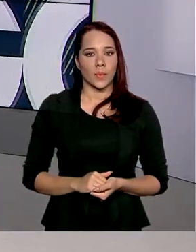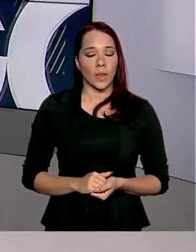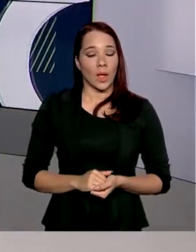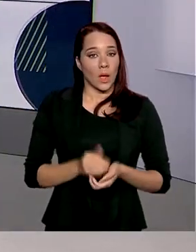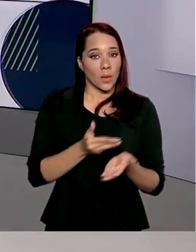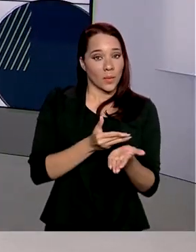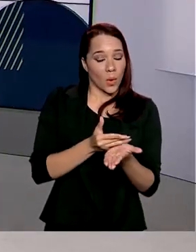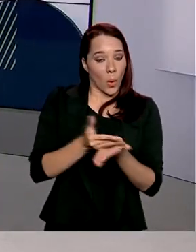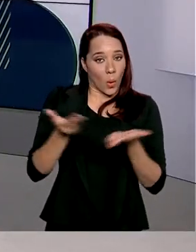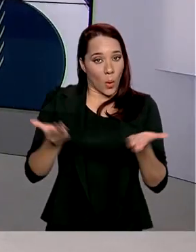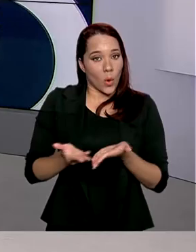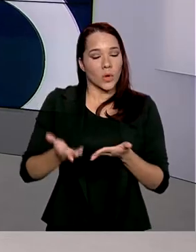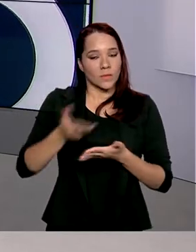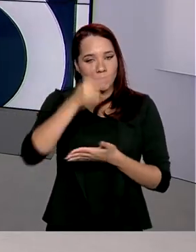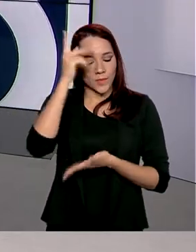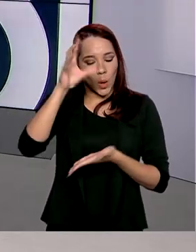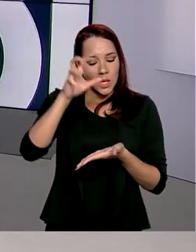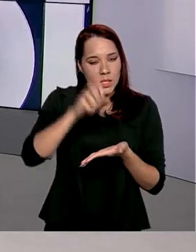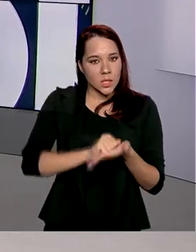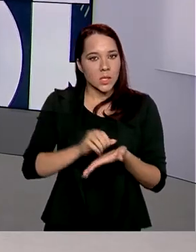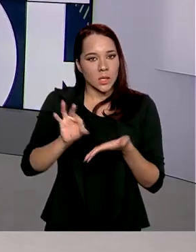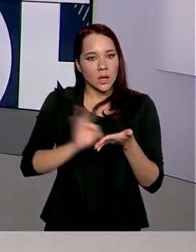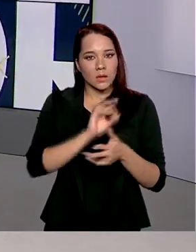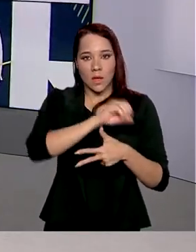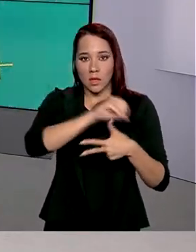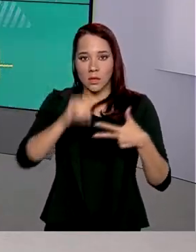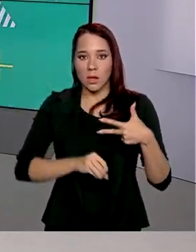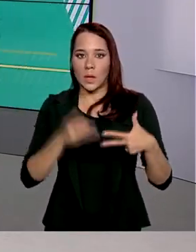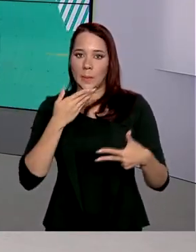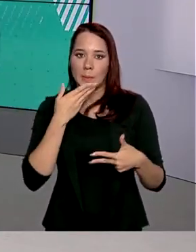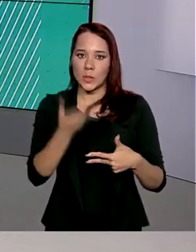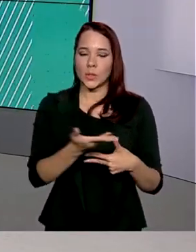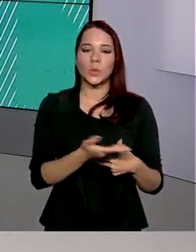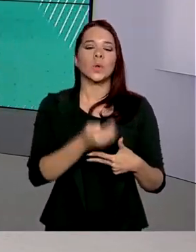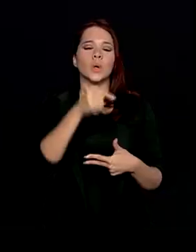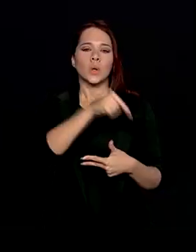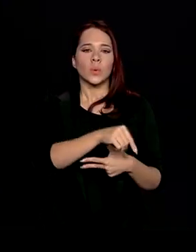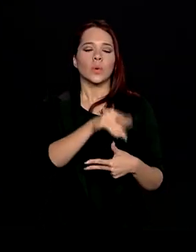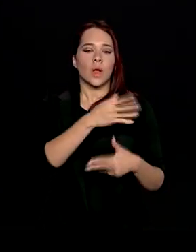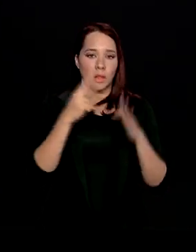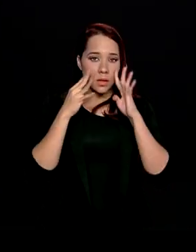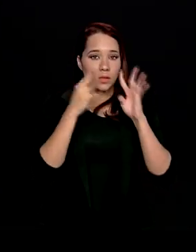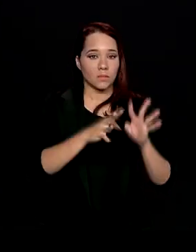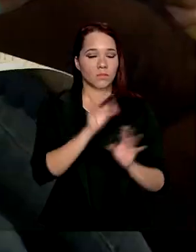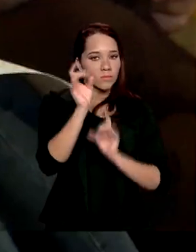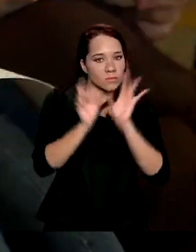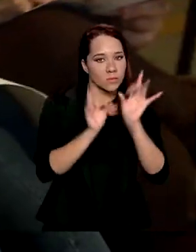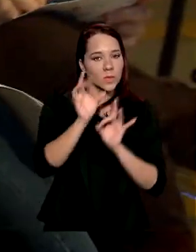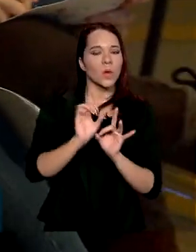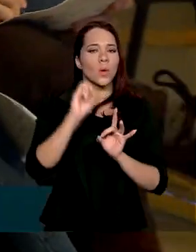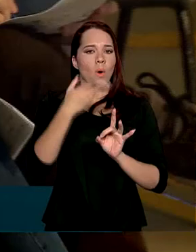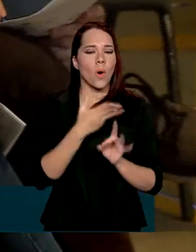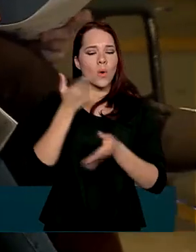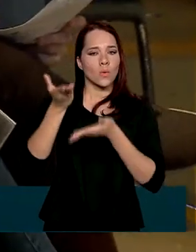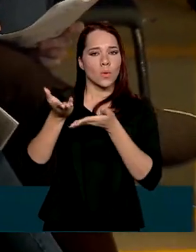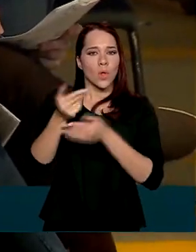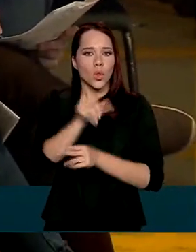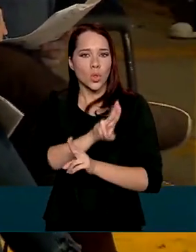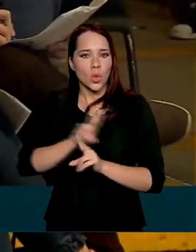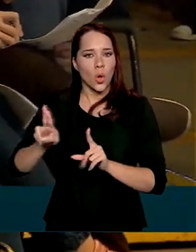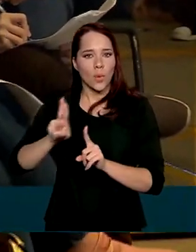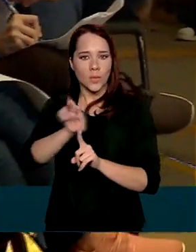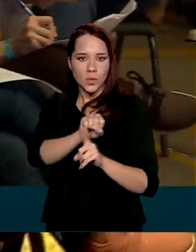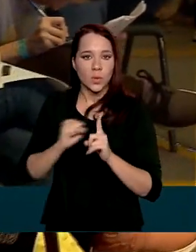A partir de hoje, os inscritos no Enem, que solicitaram recurso para atendimento especializado ou tratamento pelo nome